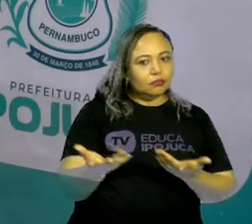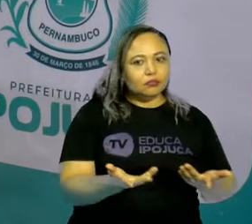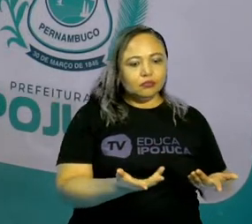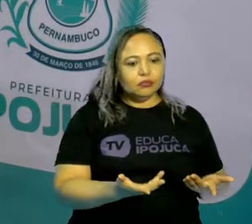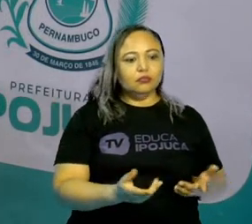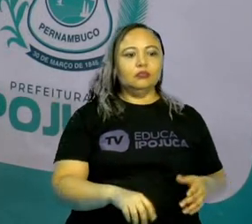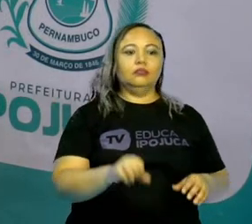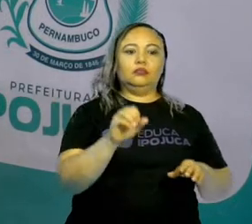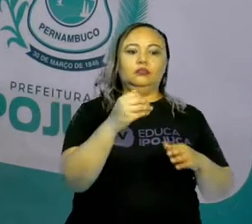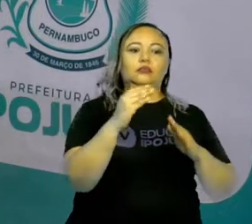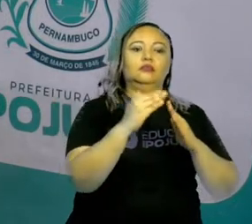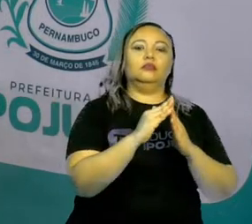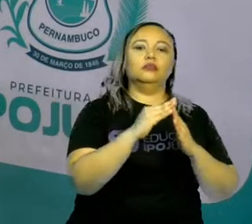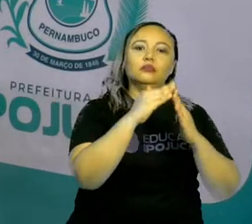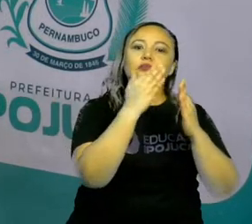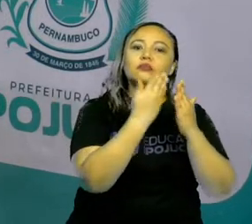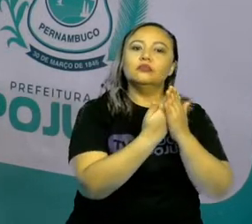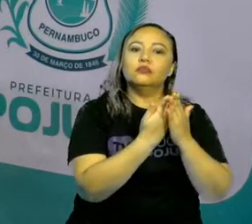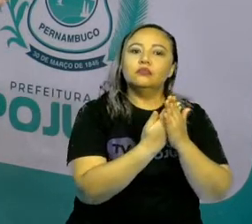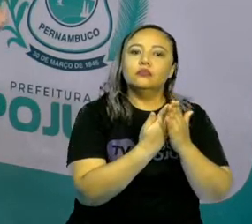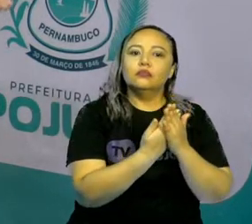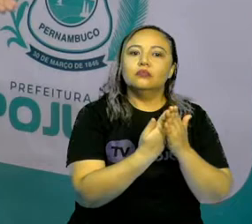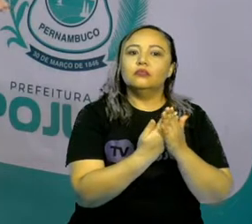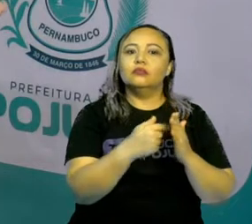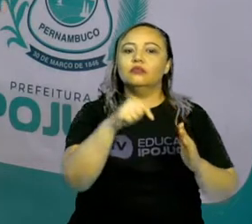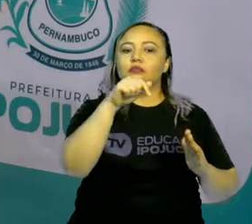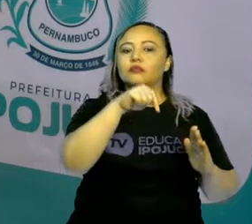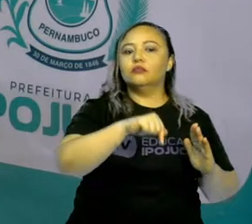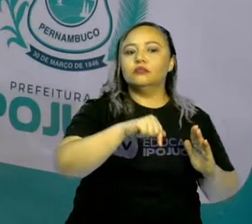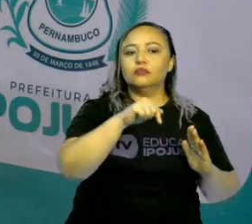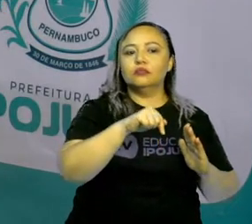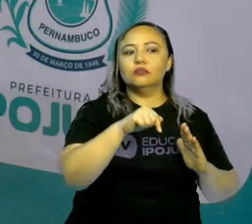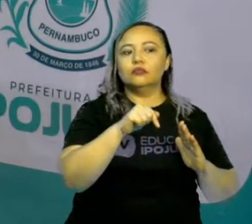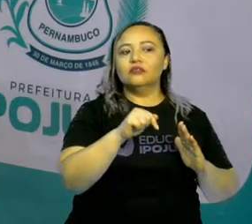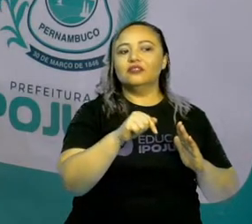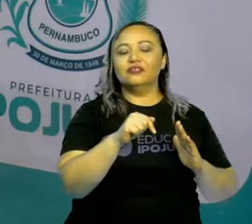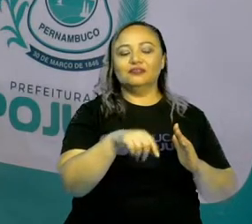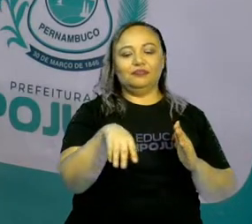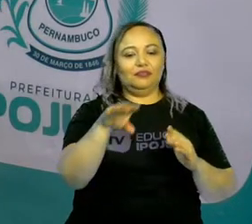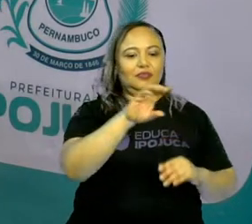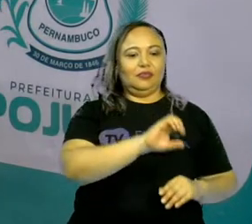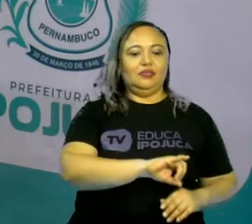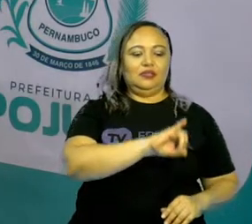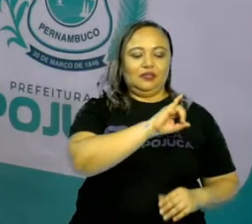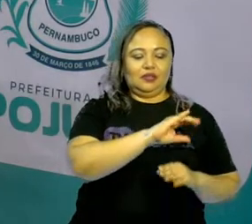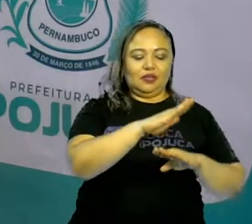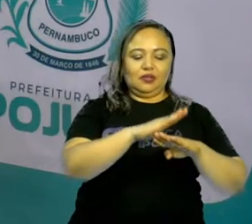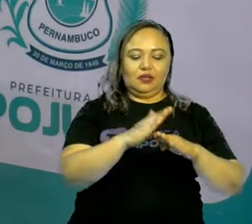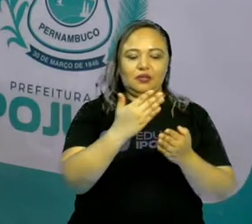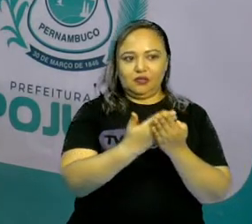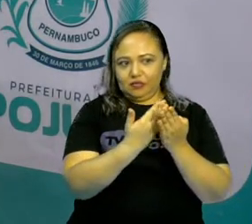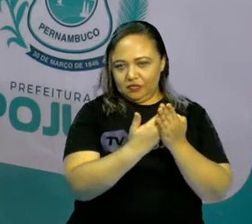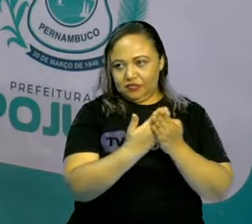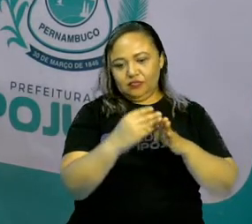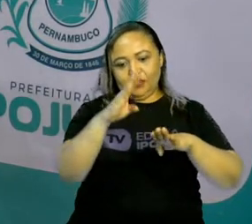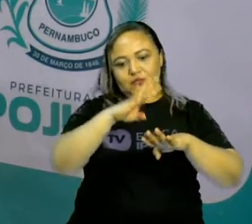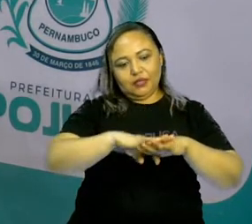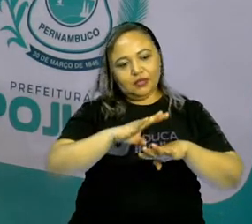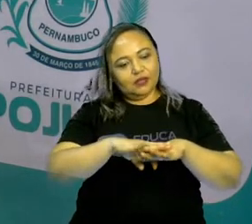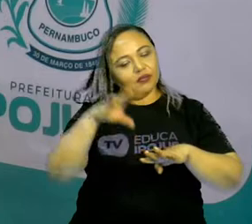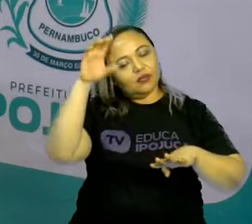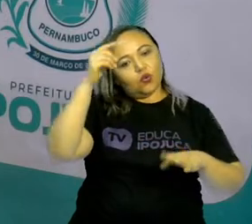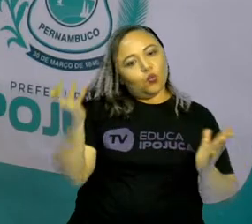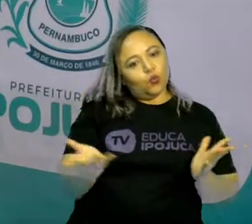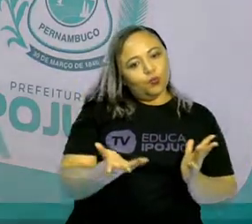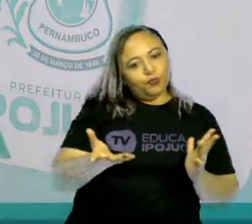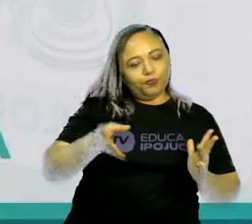do futuro, a escola que vai até você. Sejam bem-vindas também para a nossa aula de matemática e hoje nós iremos aprender um